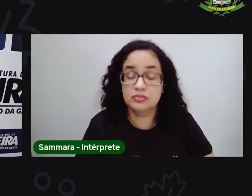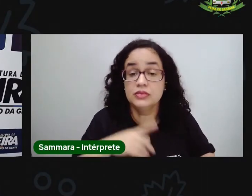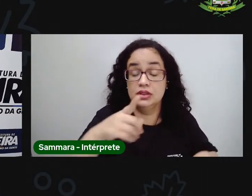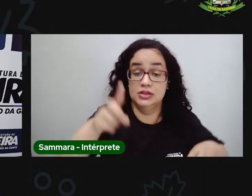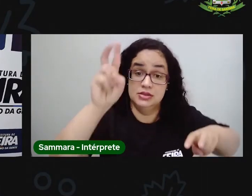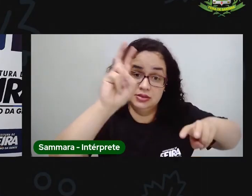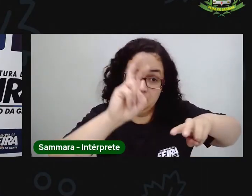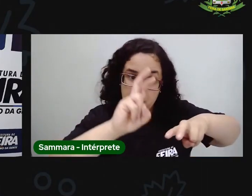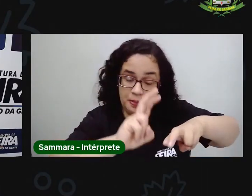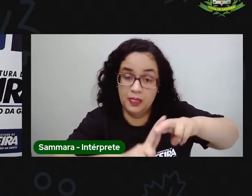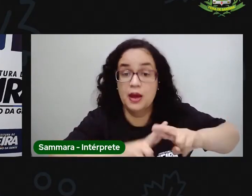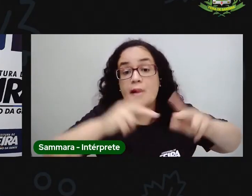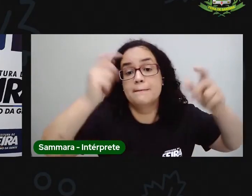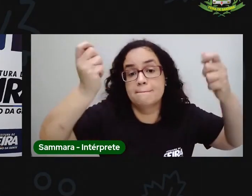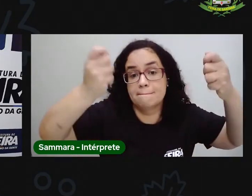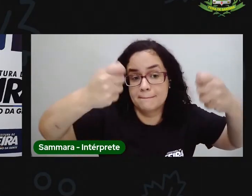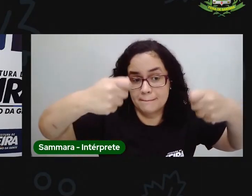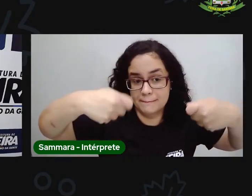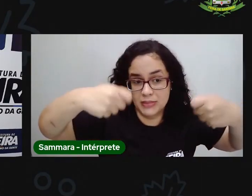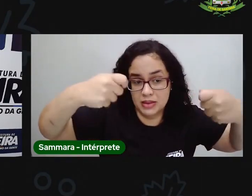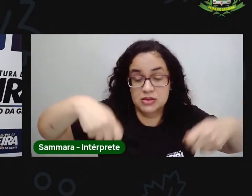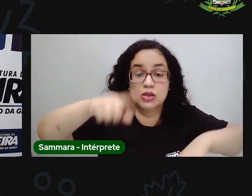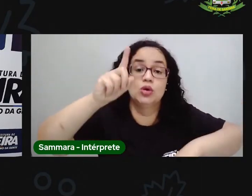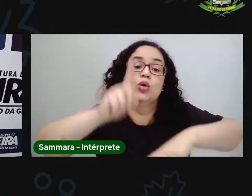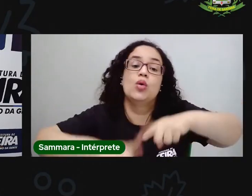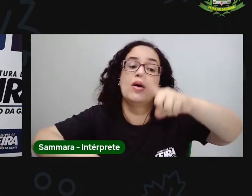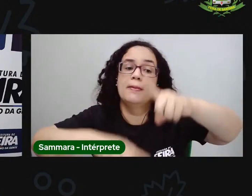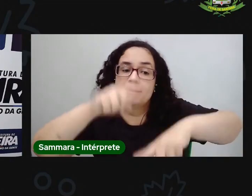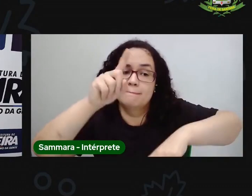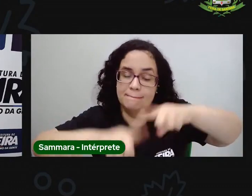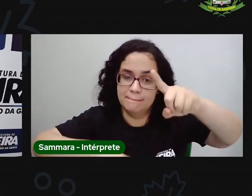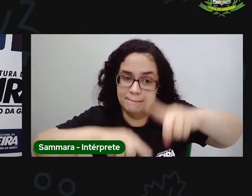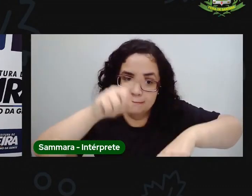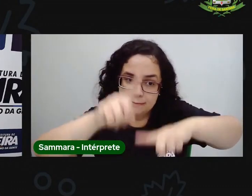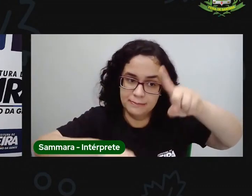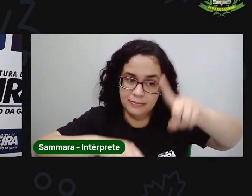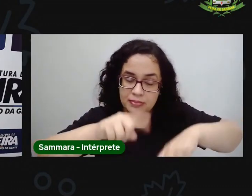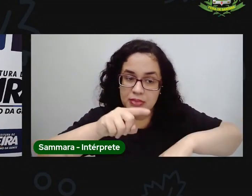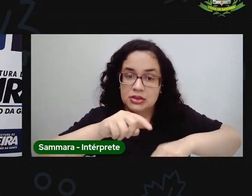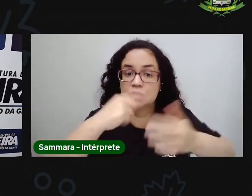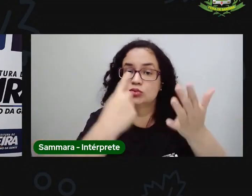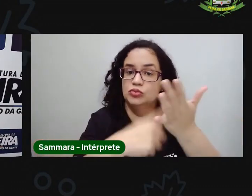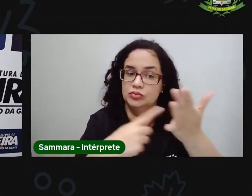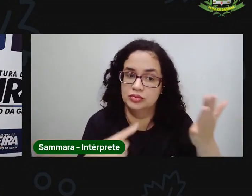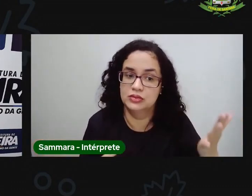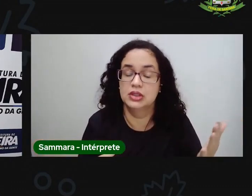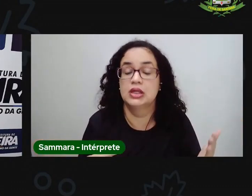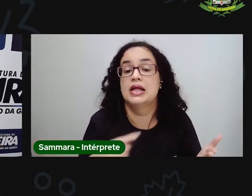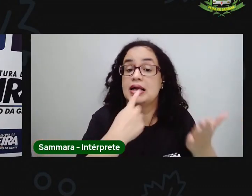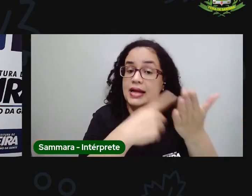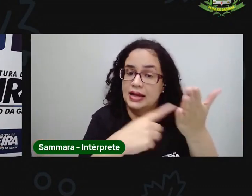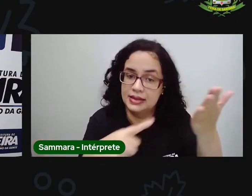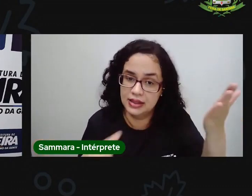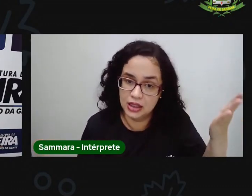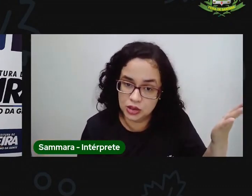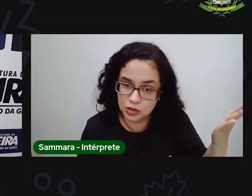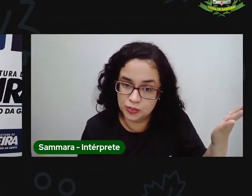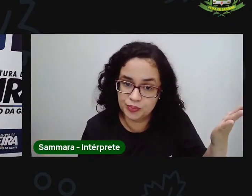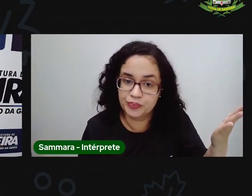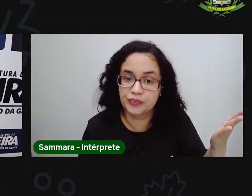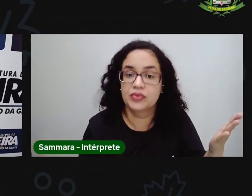sentarem. E eu preciso que vocês estejam com o material de vocês em mãos. Eu preciso que vocês estejam com o caderno,